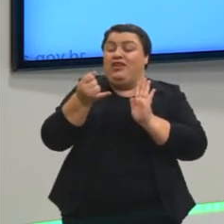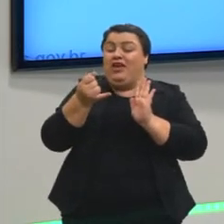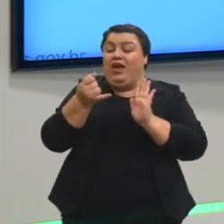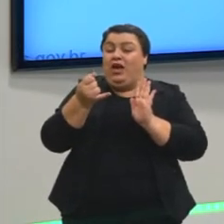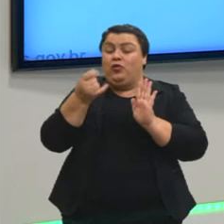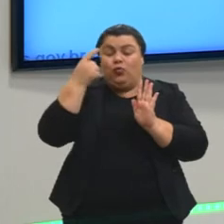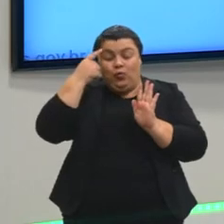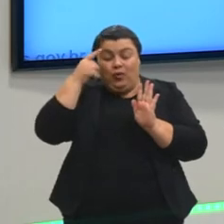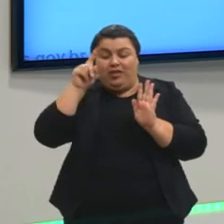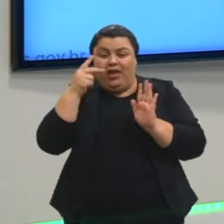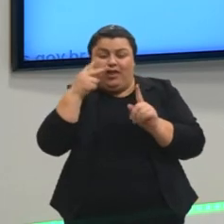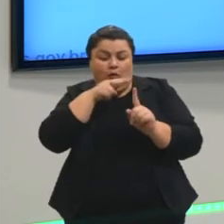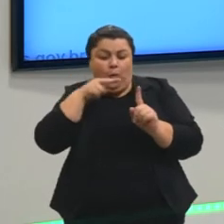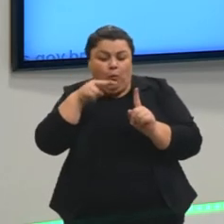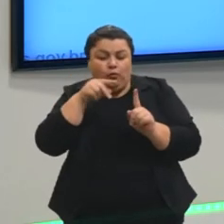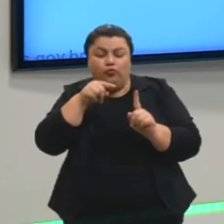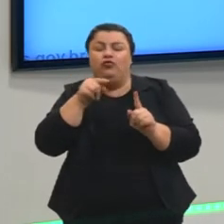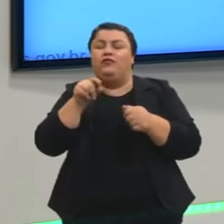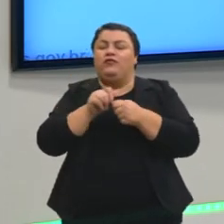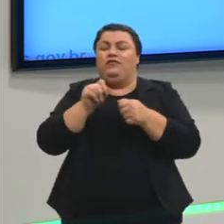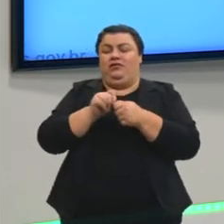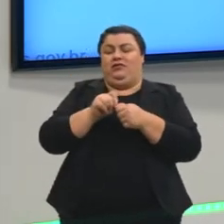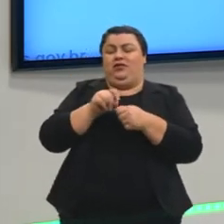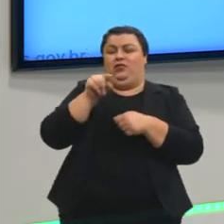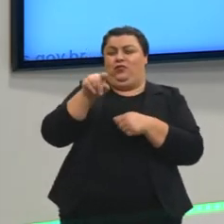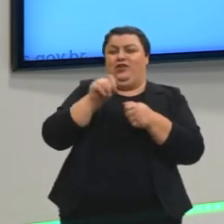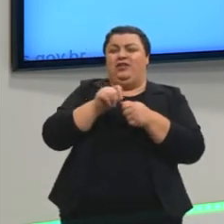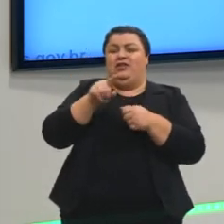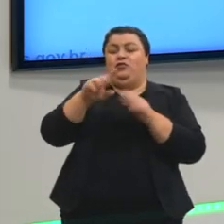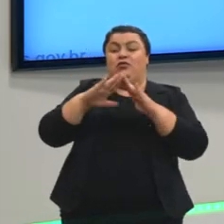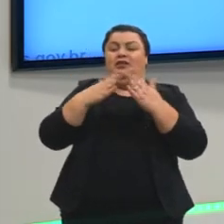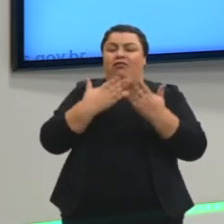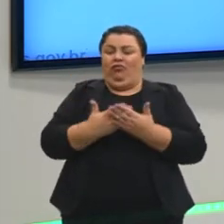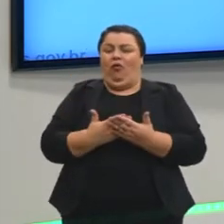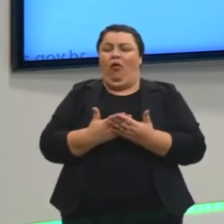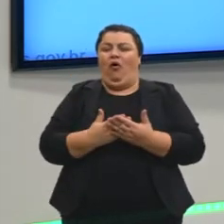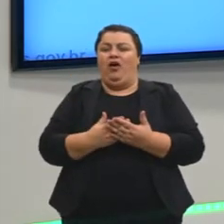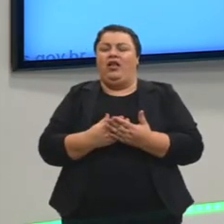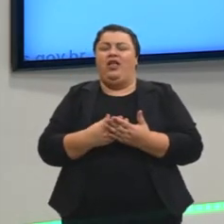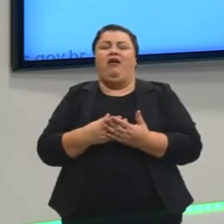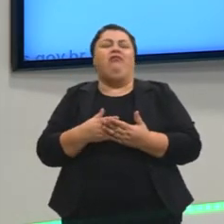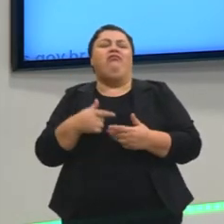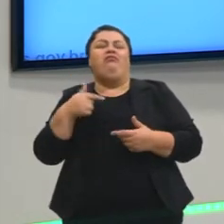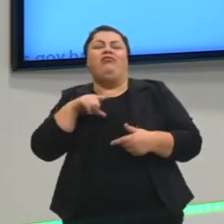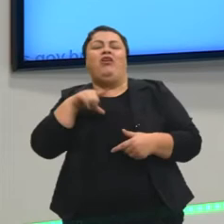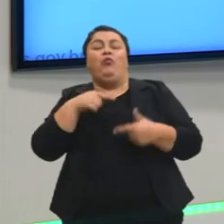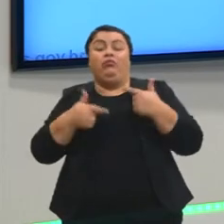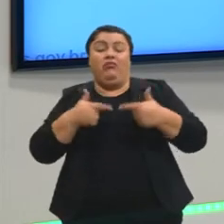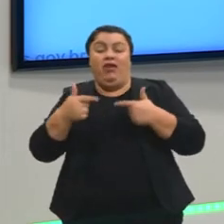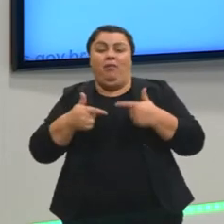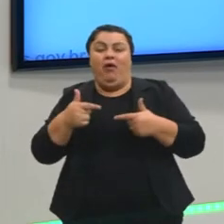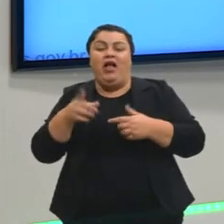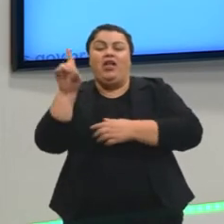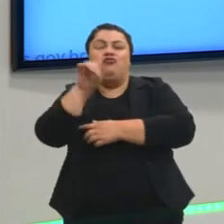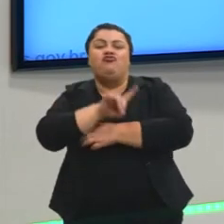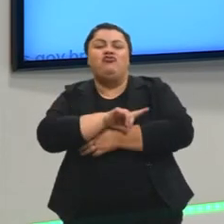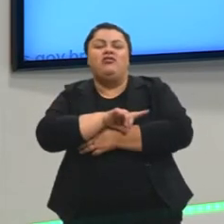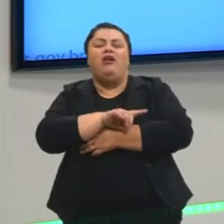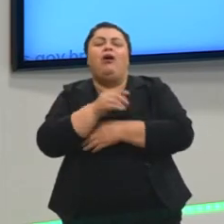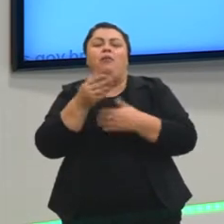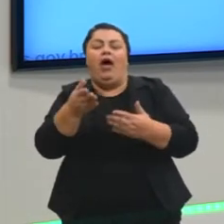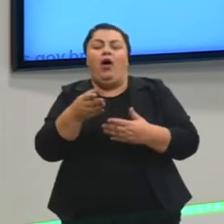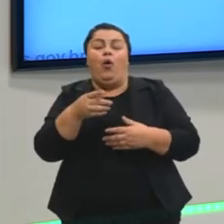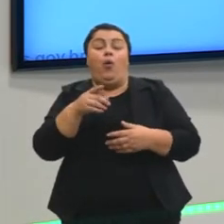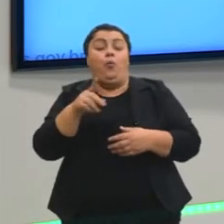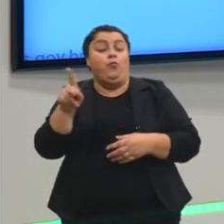ponto de vista. Tá? Vocês fazem isso muitas vezes na escola, né? O cara tem um trabalho lá dia tal. O professor